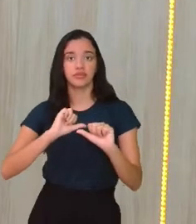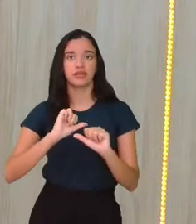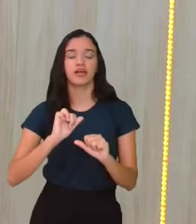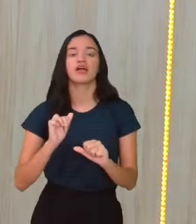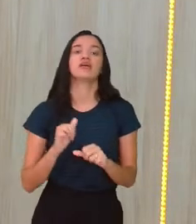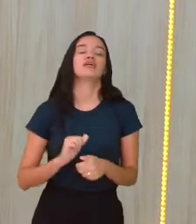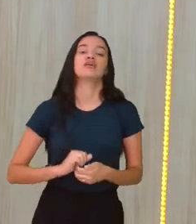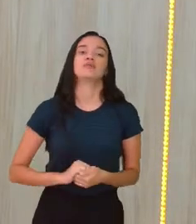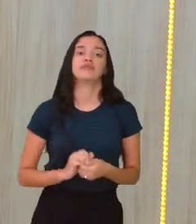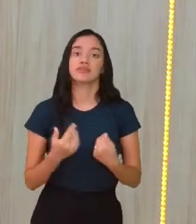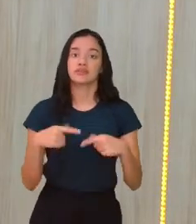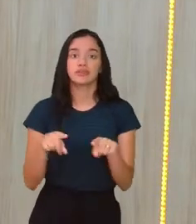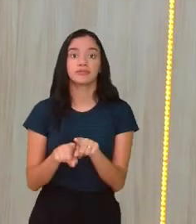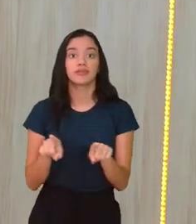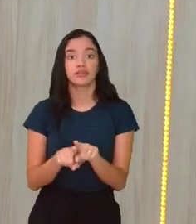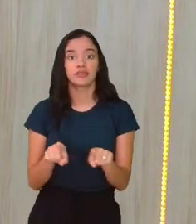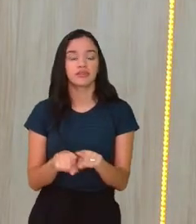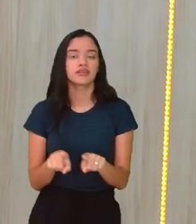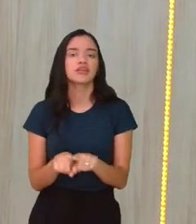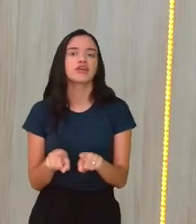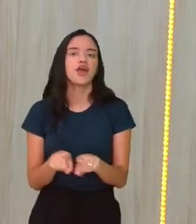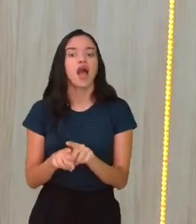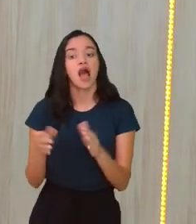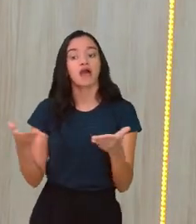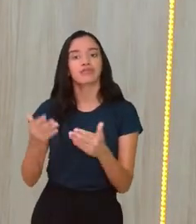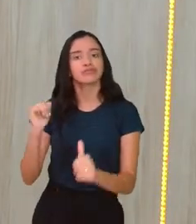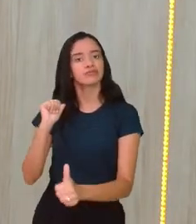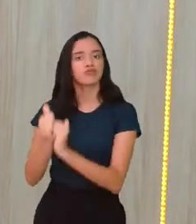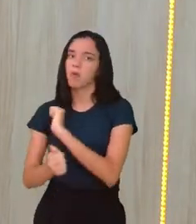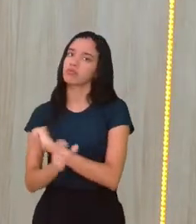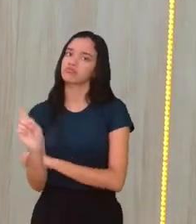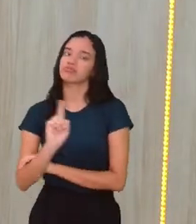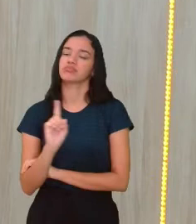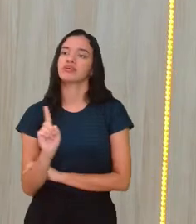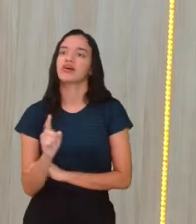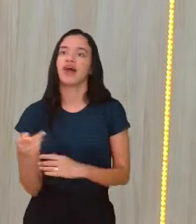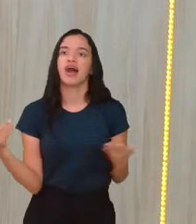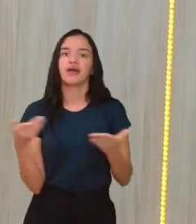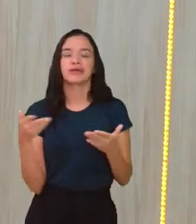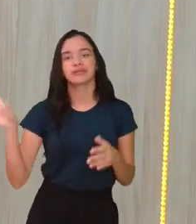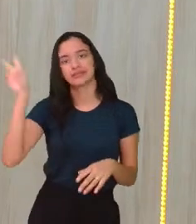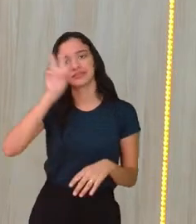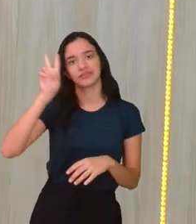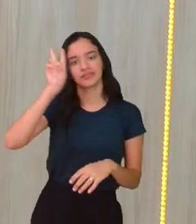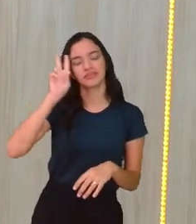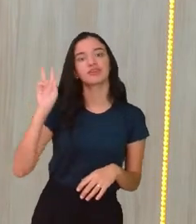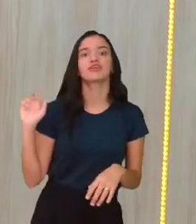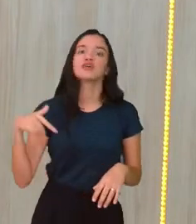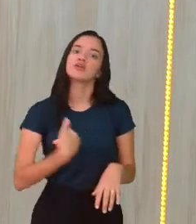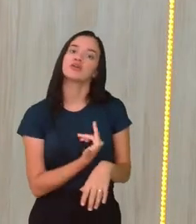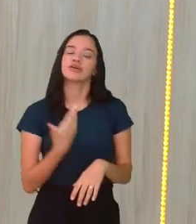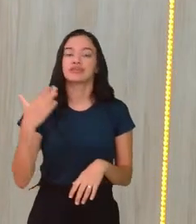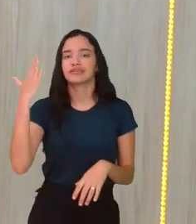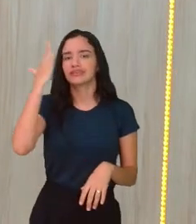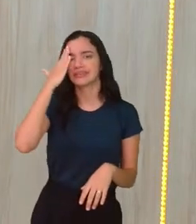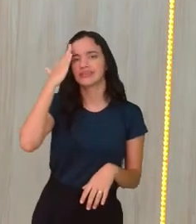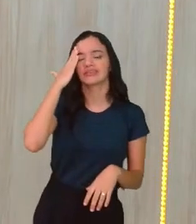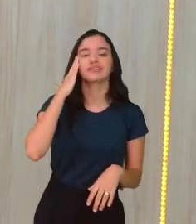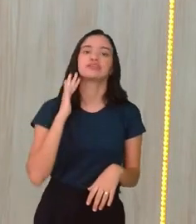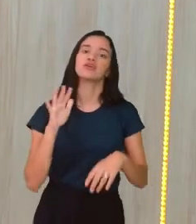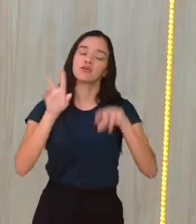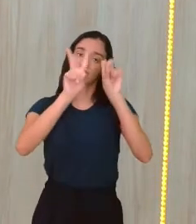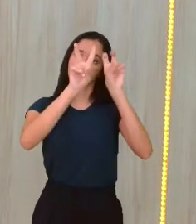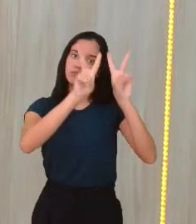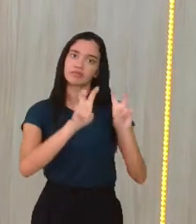né? Podem ser alteradas. Diferentemente do esporte. E aí, falando um pouquinho da história, né? A gente já entendeu a